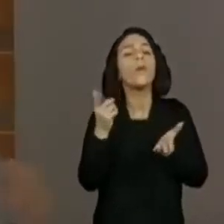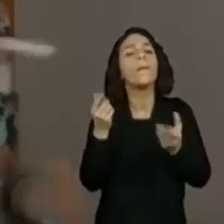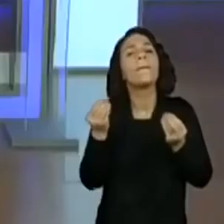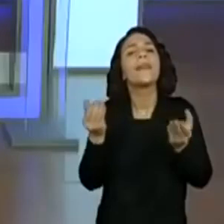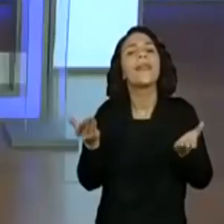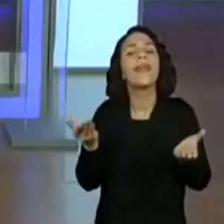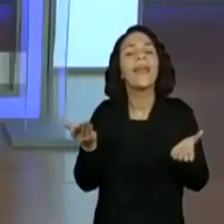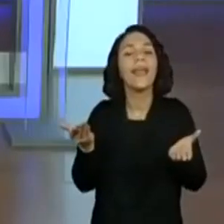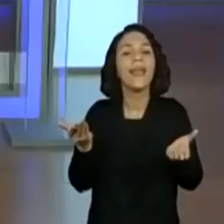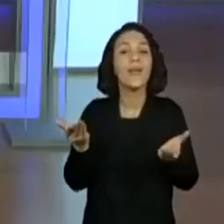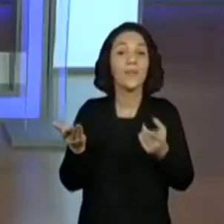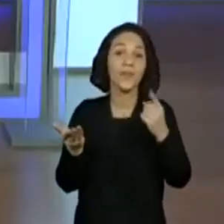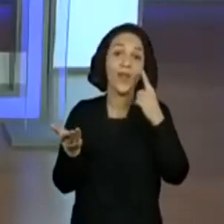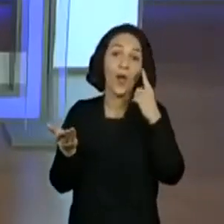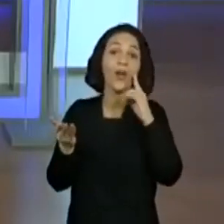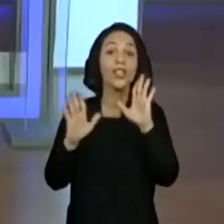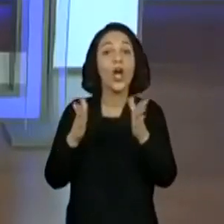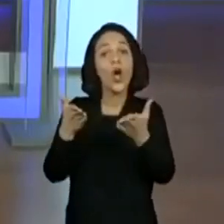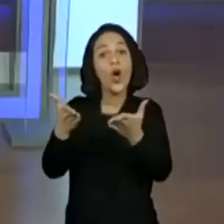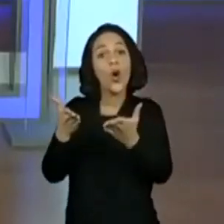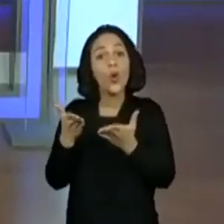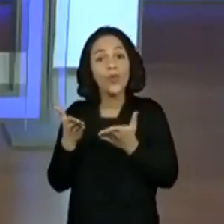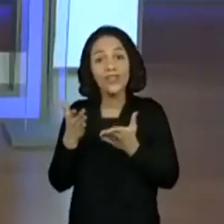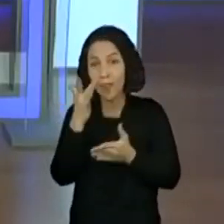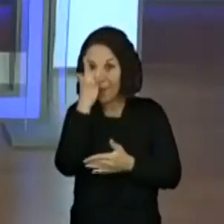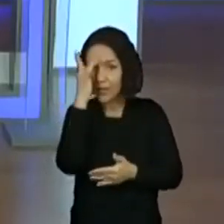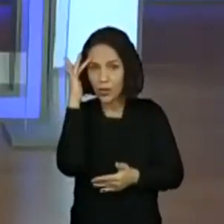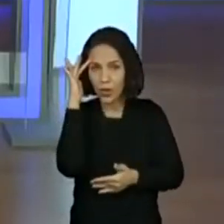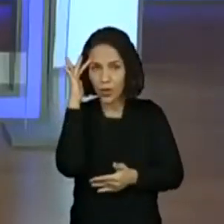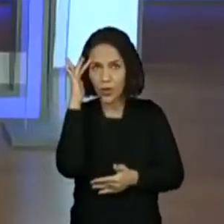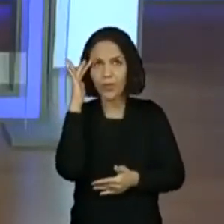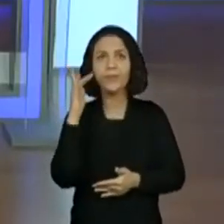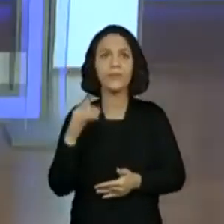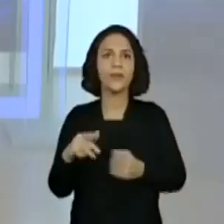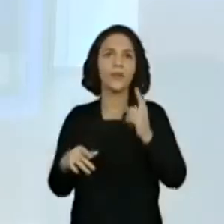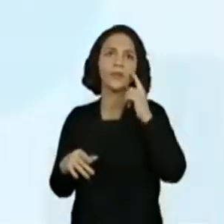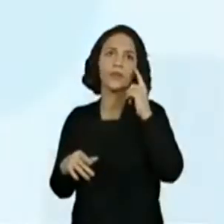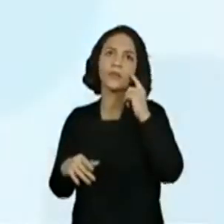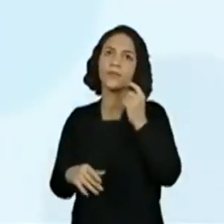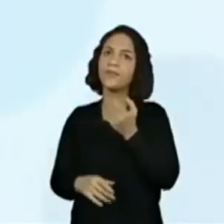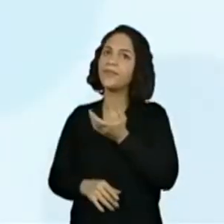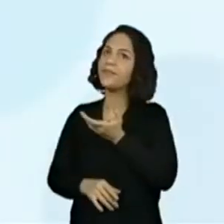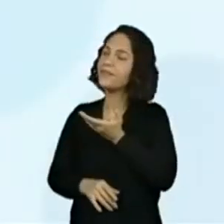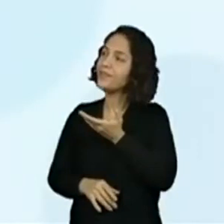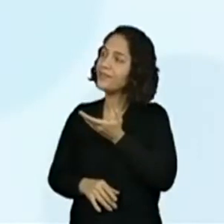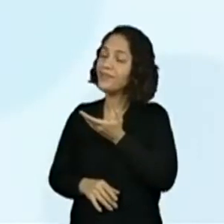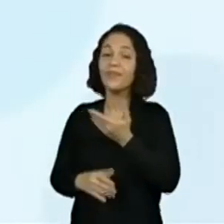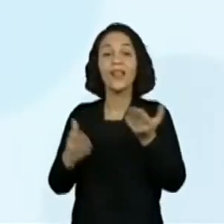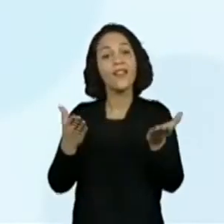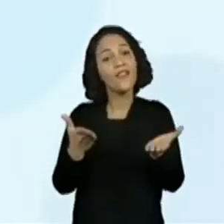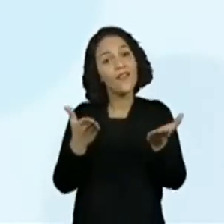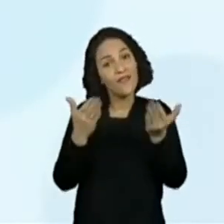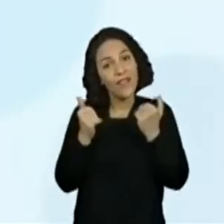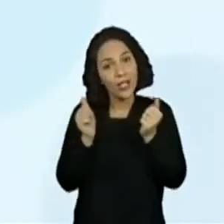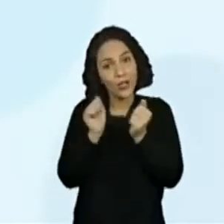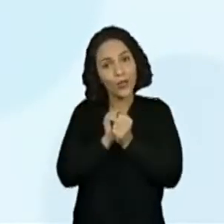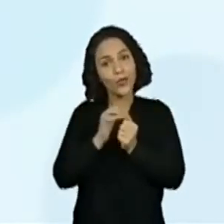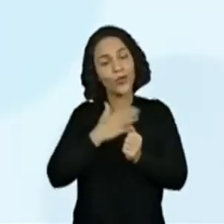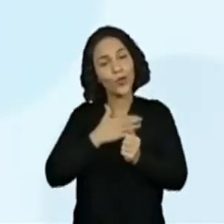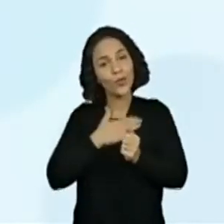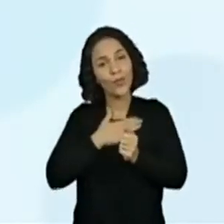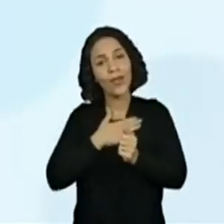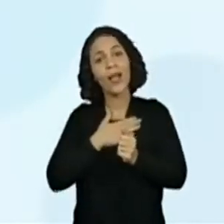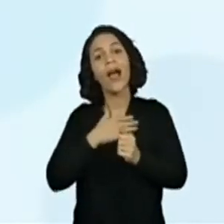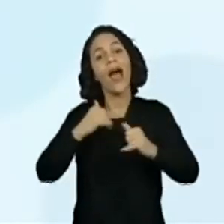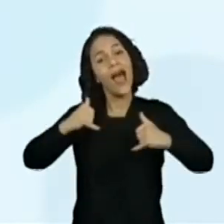Eles já estão dizendo que é para convidar alguém, professora. Vamos pôr uma setinha aqui, Está nessa parte, ó. Venha comemorar comigo mais